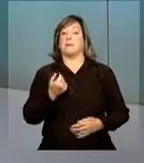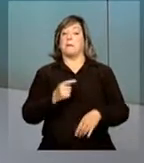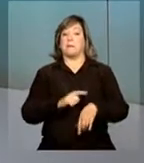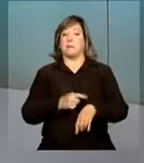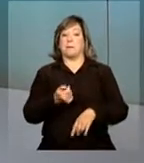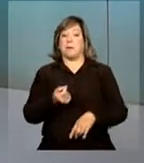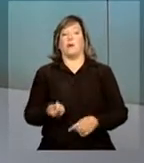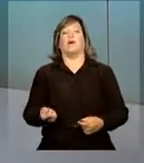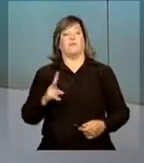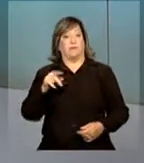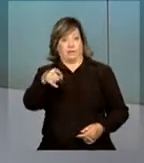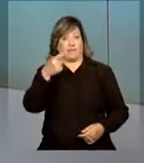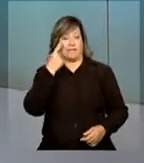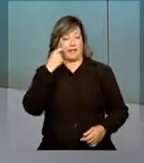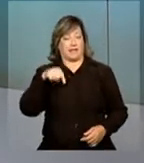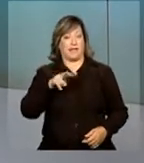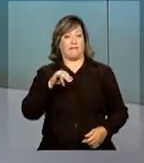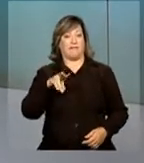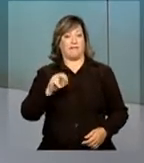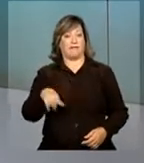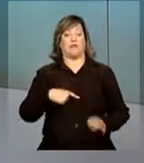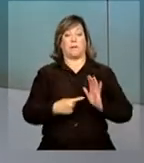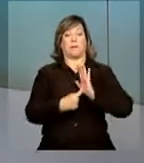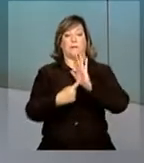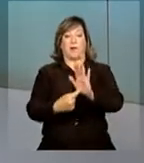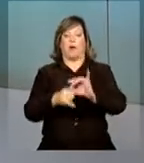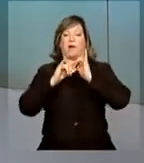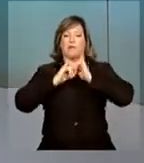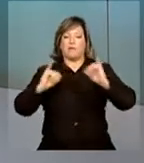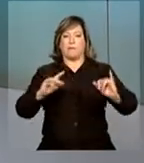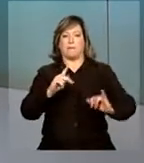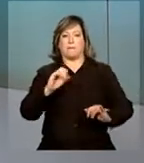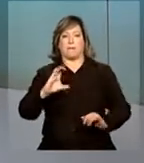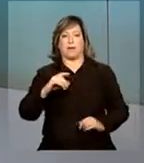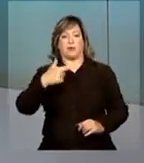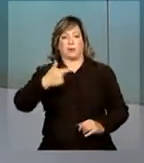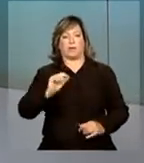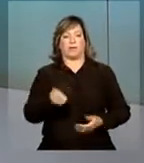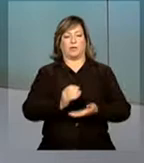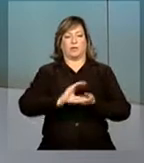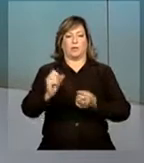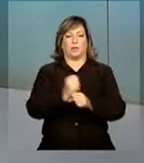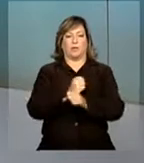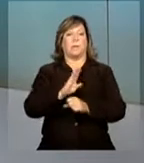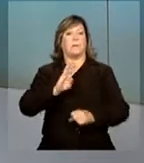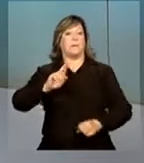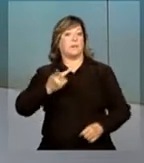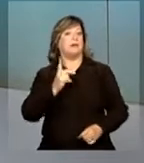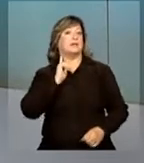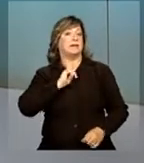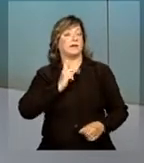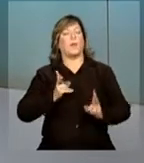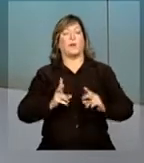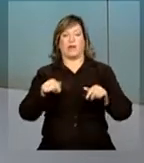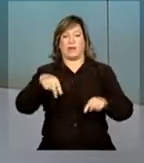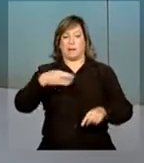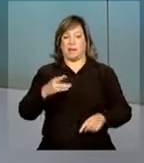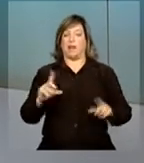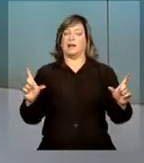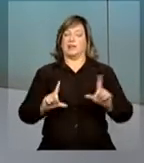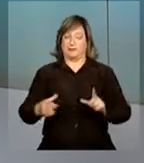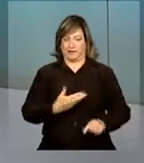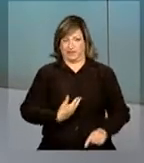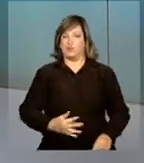pouco você acompanha ao vivo aqui pela NBR a transmissão do anúncio de investimentos em mobilidade urbana em Belo Horizonte. Continue com a gente na